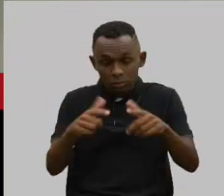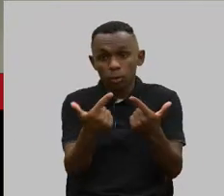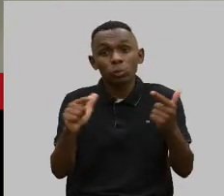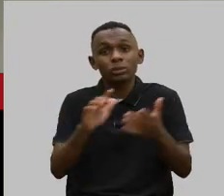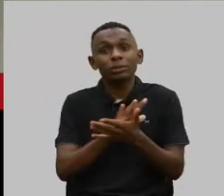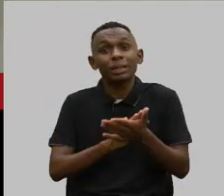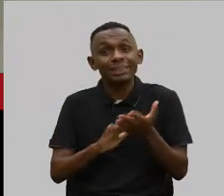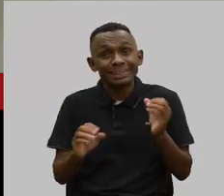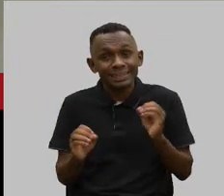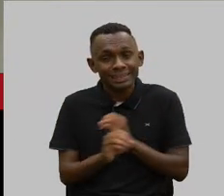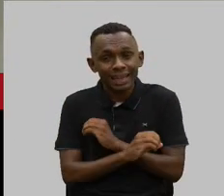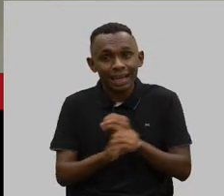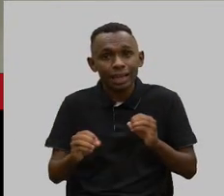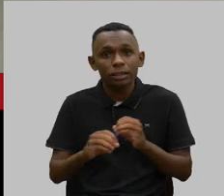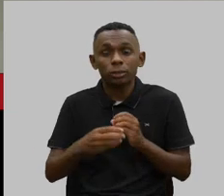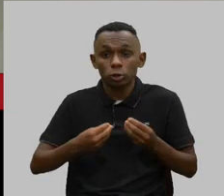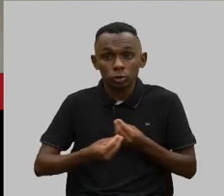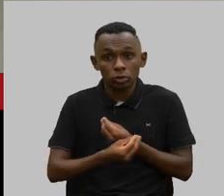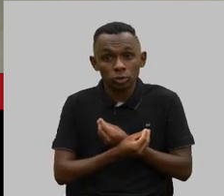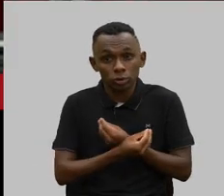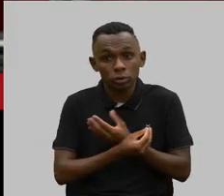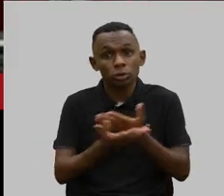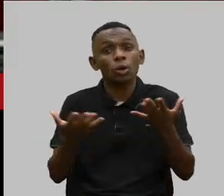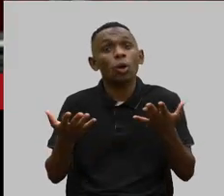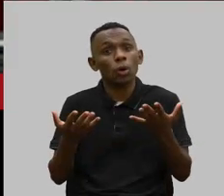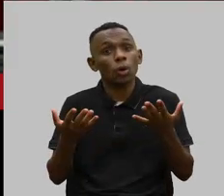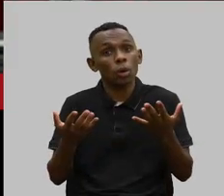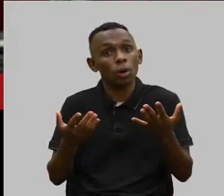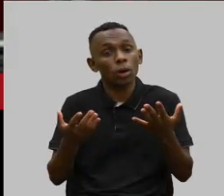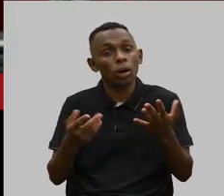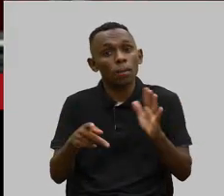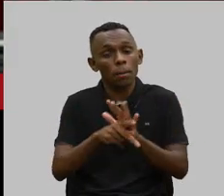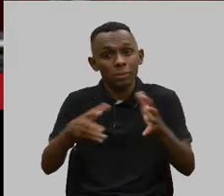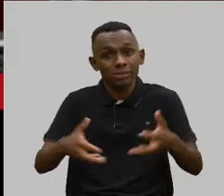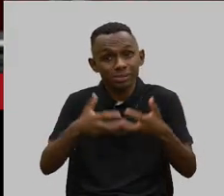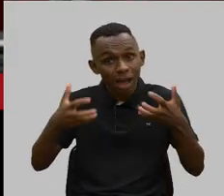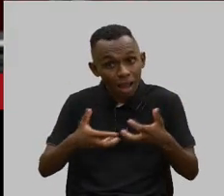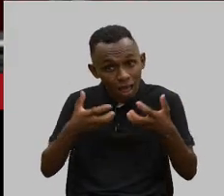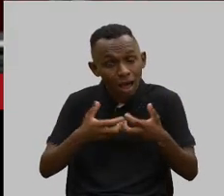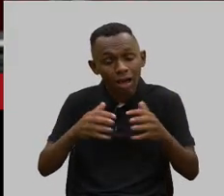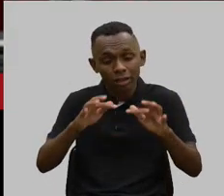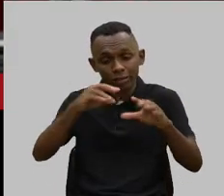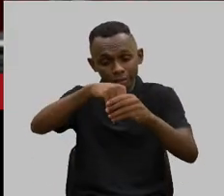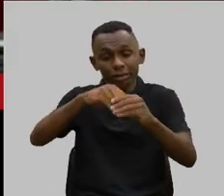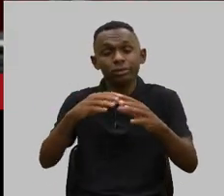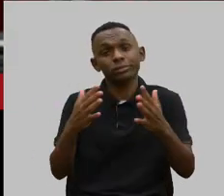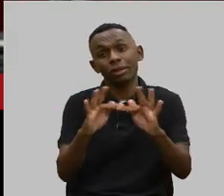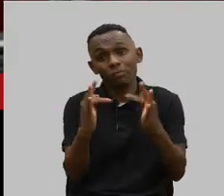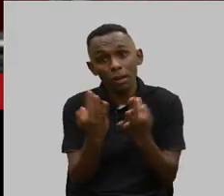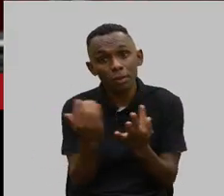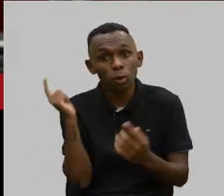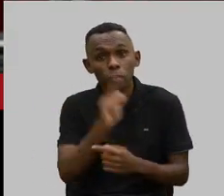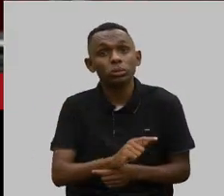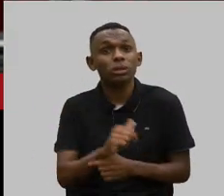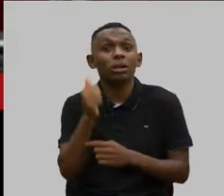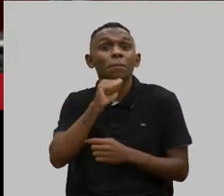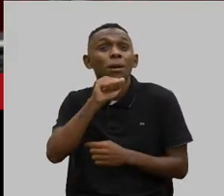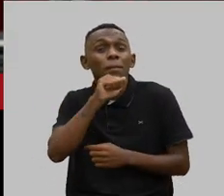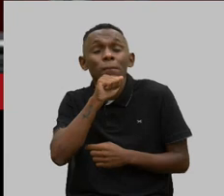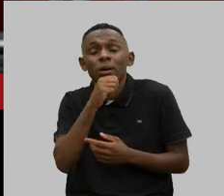nada, a gente distribui cesta verde para que tenha um legume na casa dessa criança. Não ter nada, é uma mãe que não tem